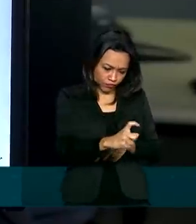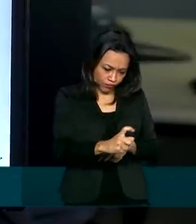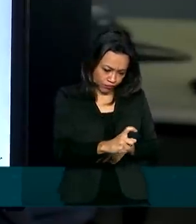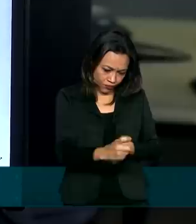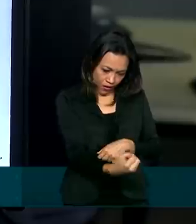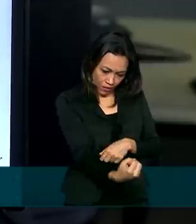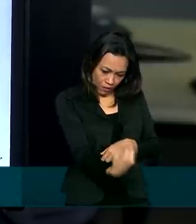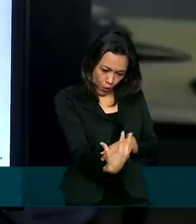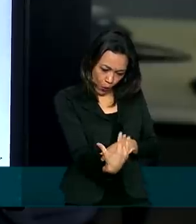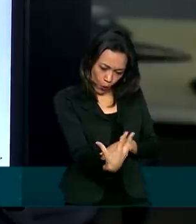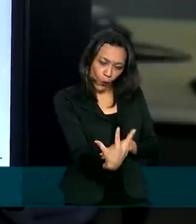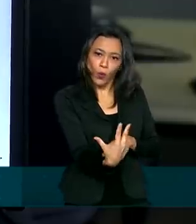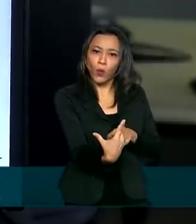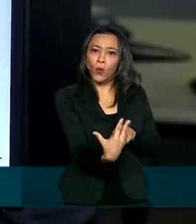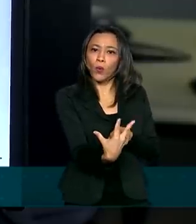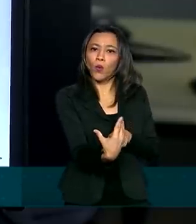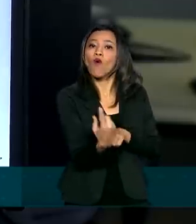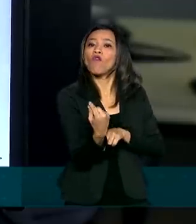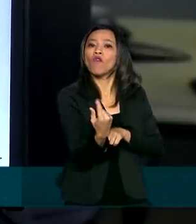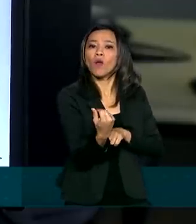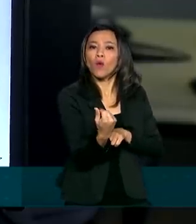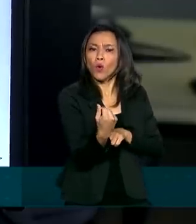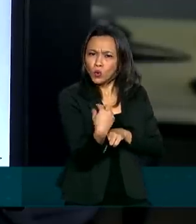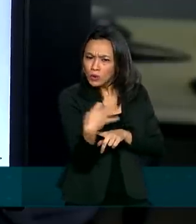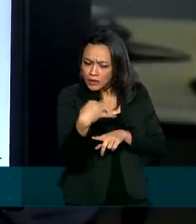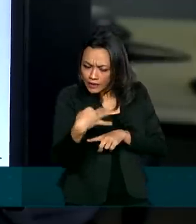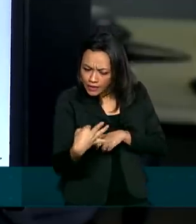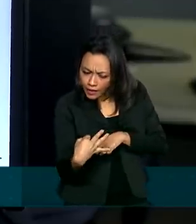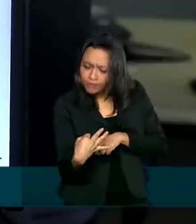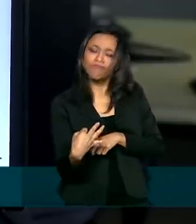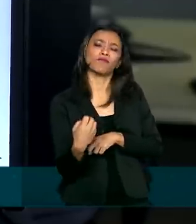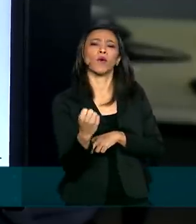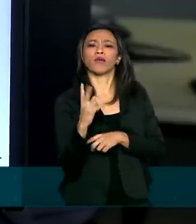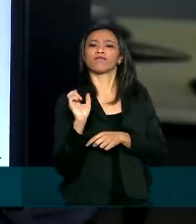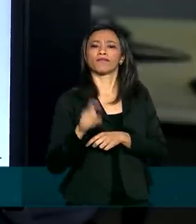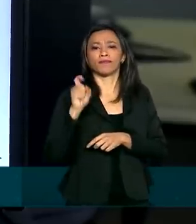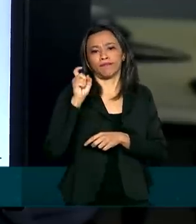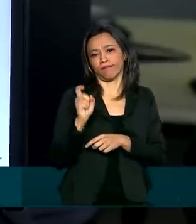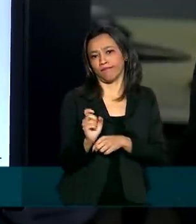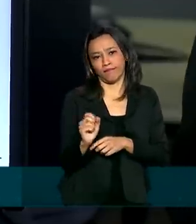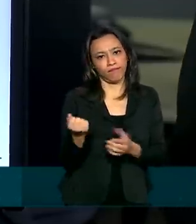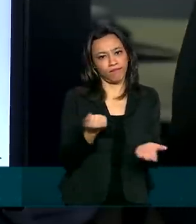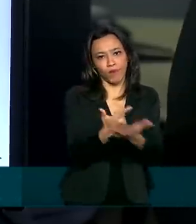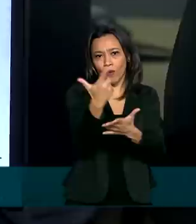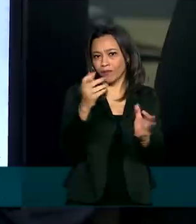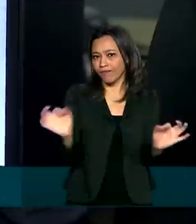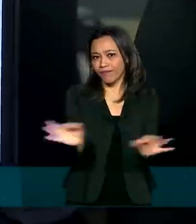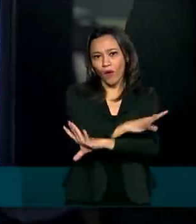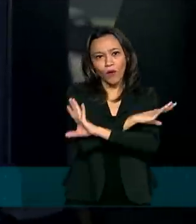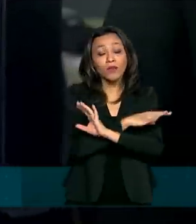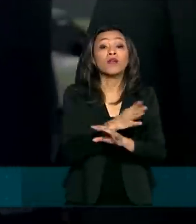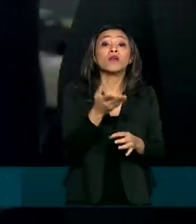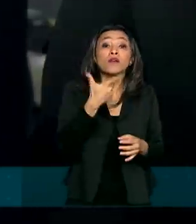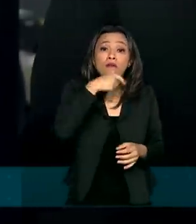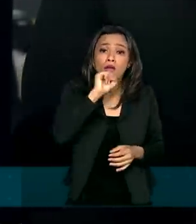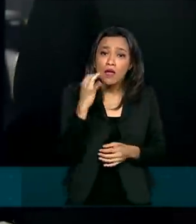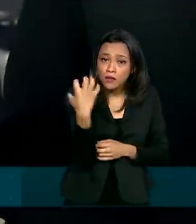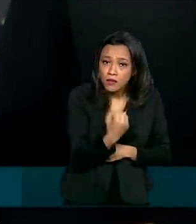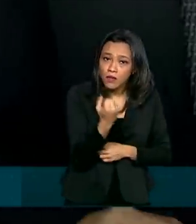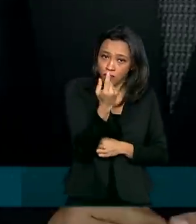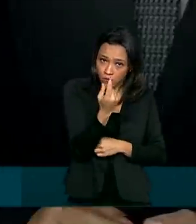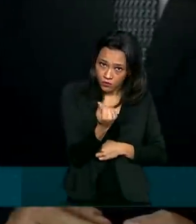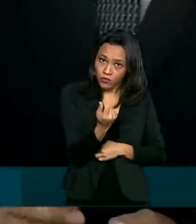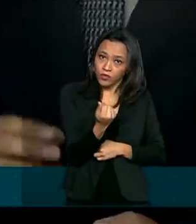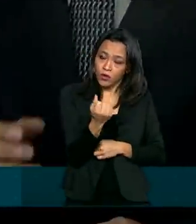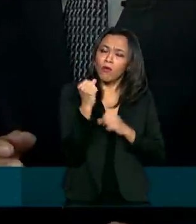compra vai aparecer na tela do seu celular. Se estiver tudo certo, basta confirmar. Além da compra de gás, quem recebe o auxílio também